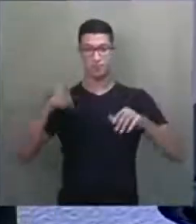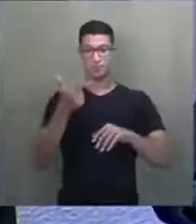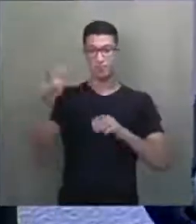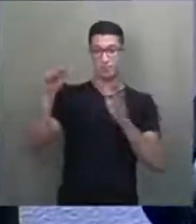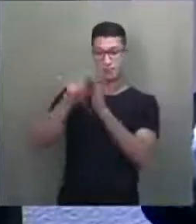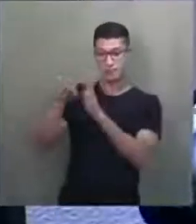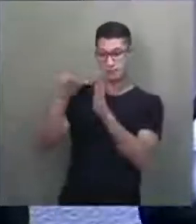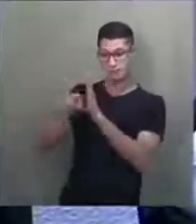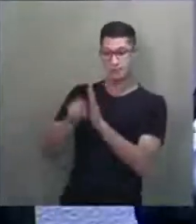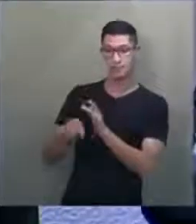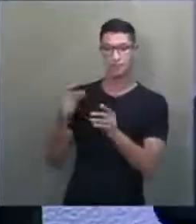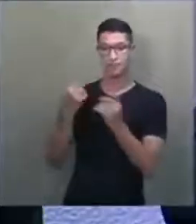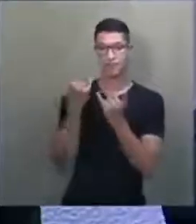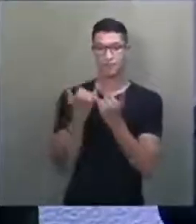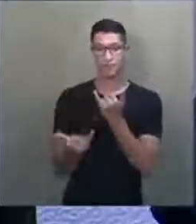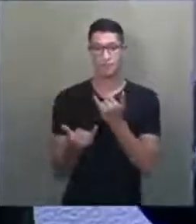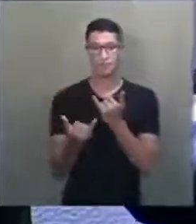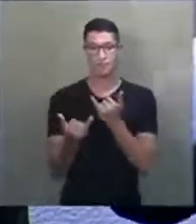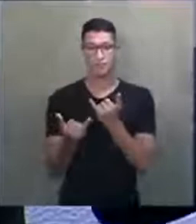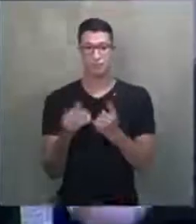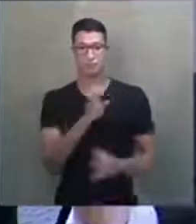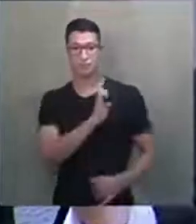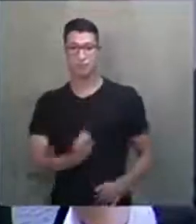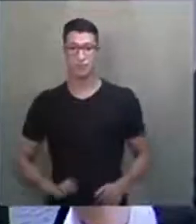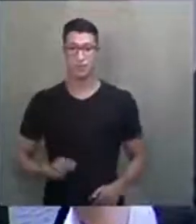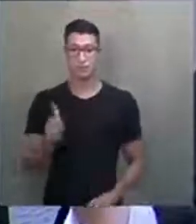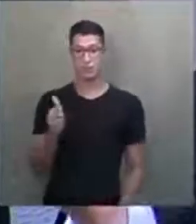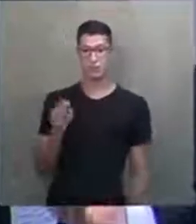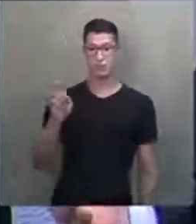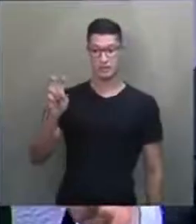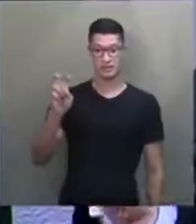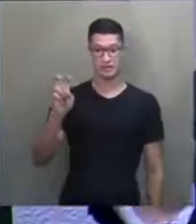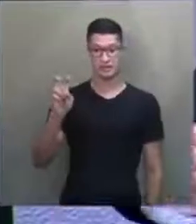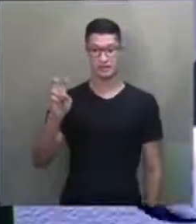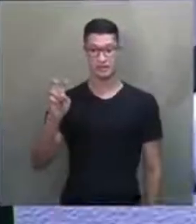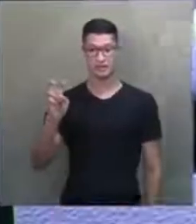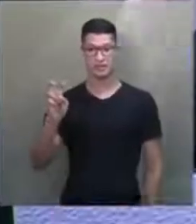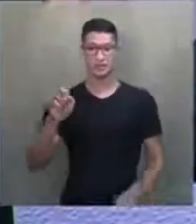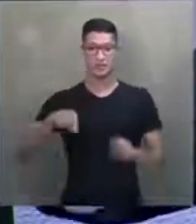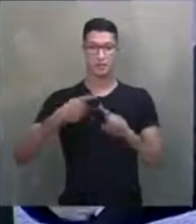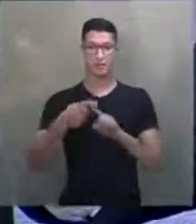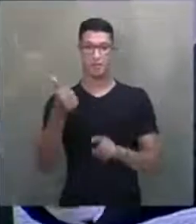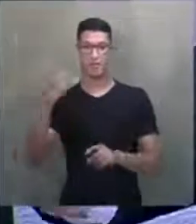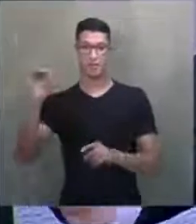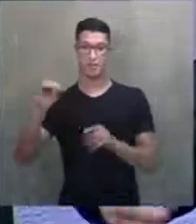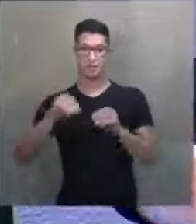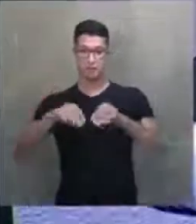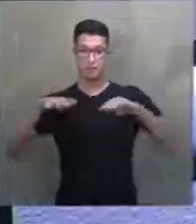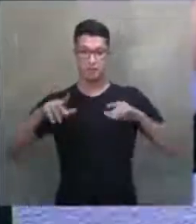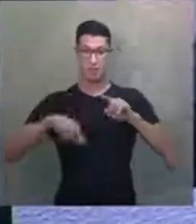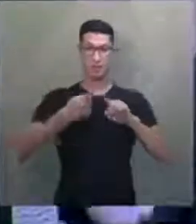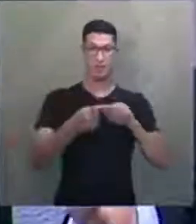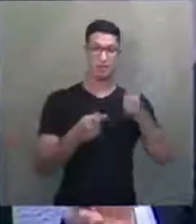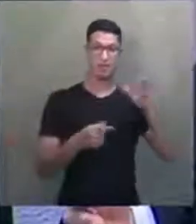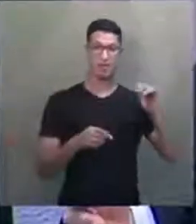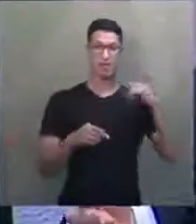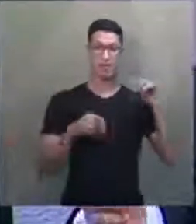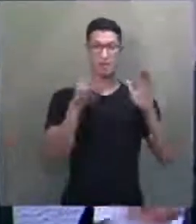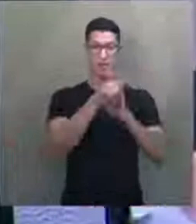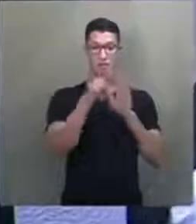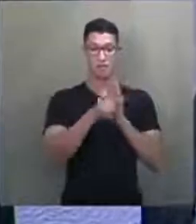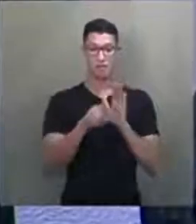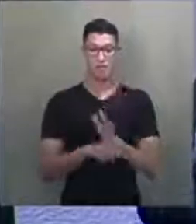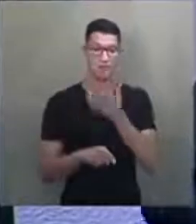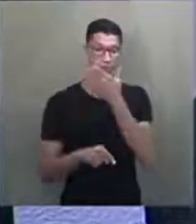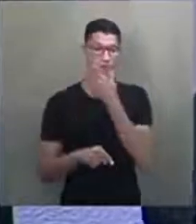sabatinadas, porque parece que embaixador são 15, com mais 10 que estão no plenário, com mais 10 que nós vamos sabatinar,